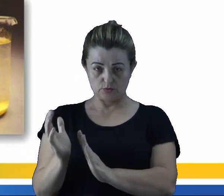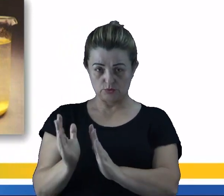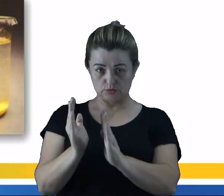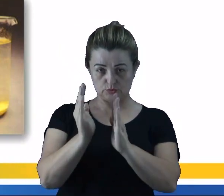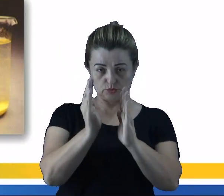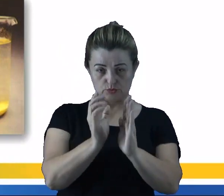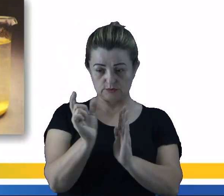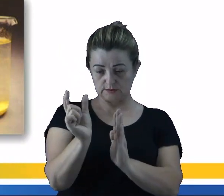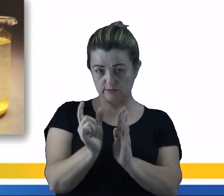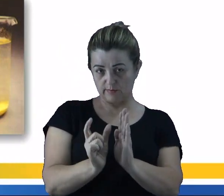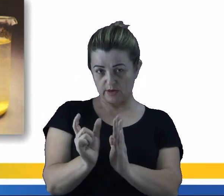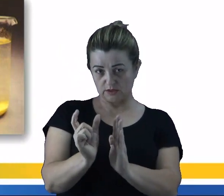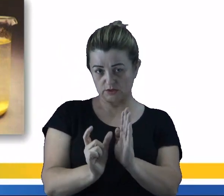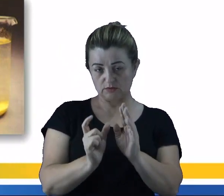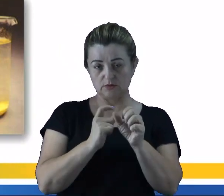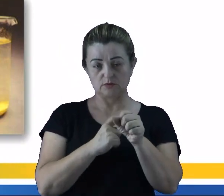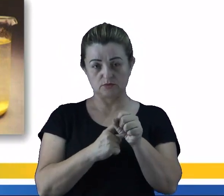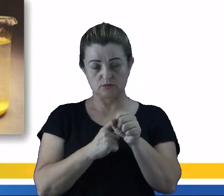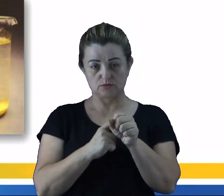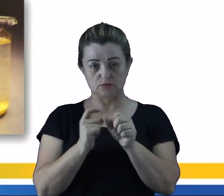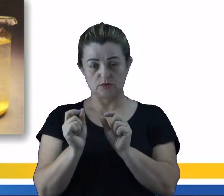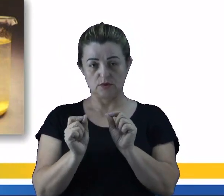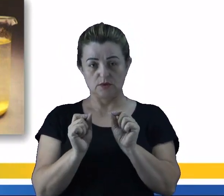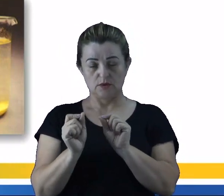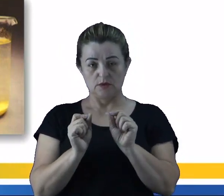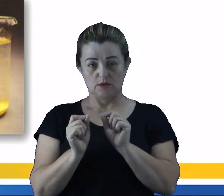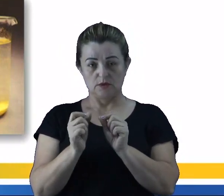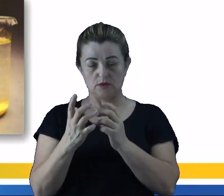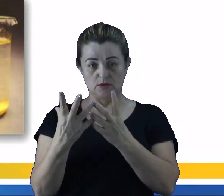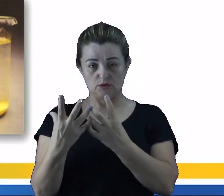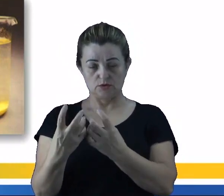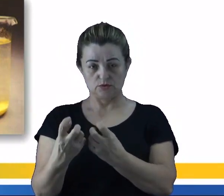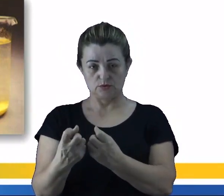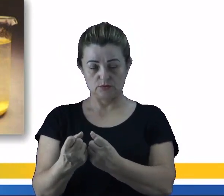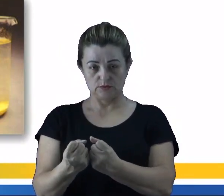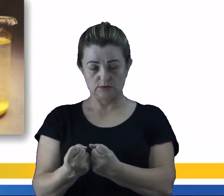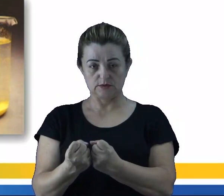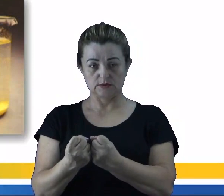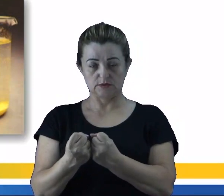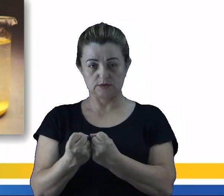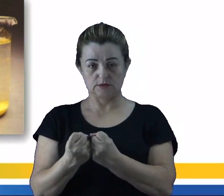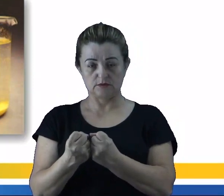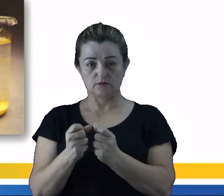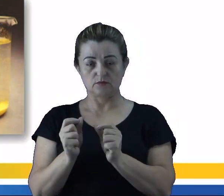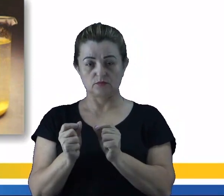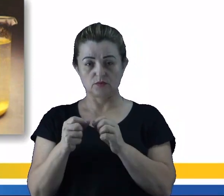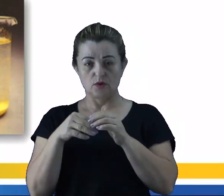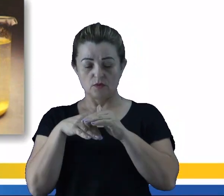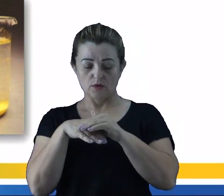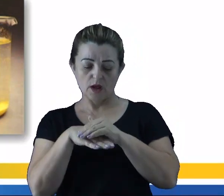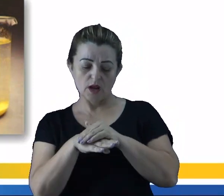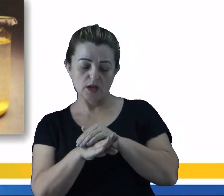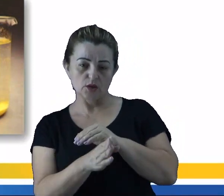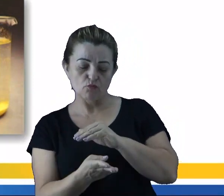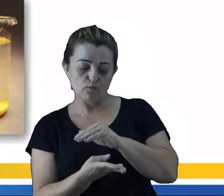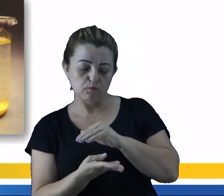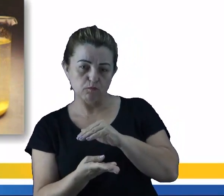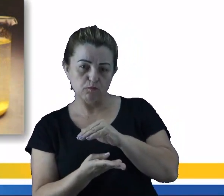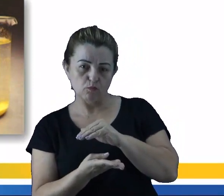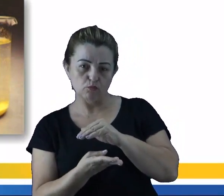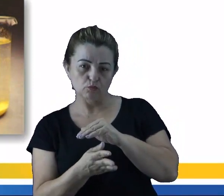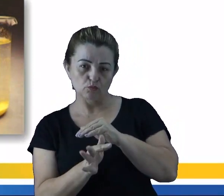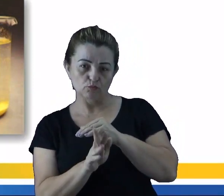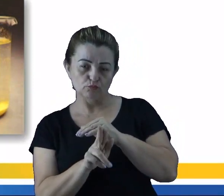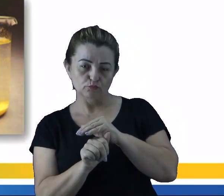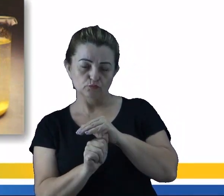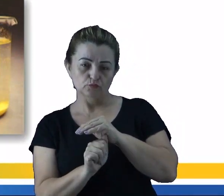né, essas partículas ali do sólido, ela vai, por ação da gravidade, vão se depositar ali no fundo do recipiente. Então,